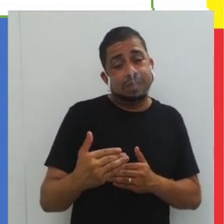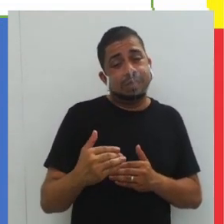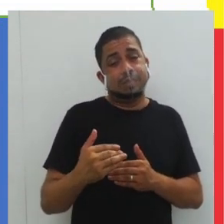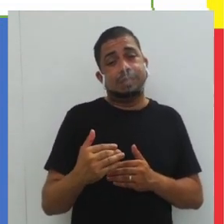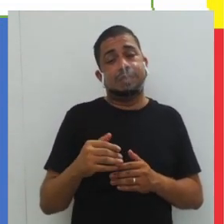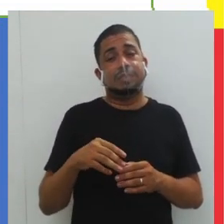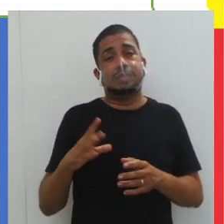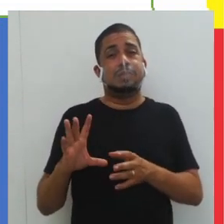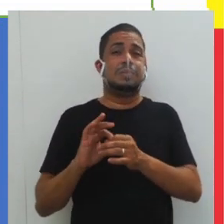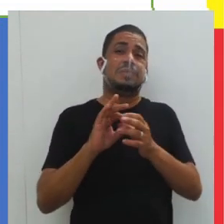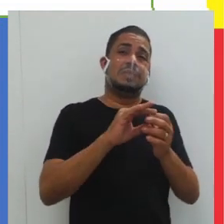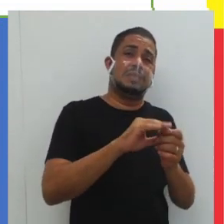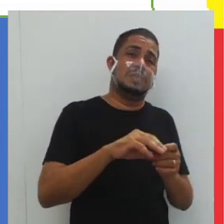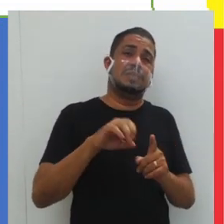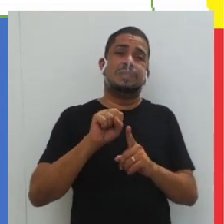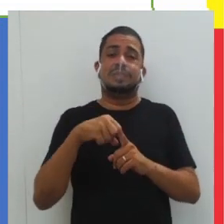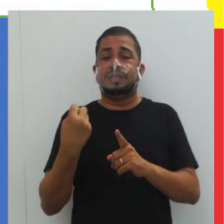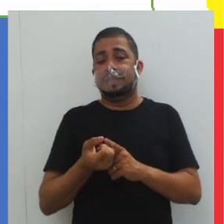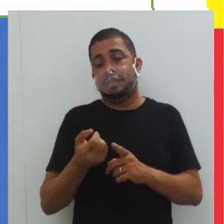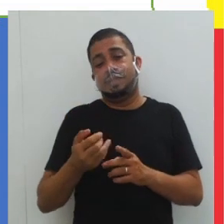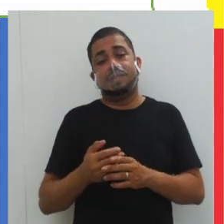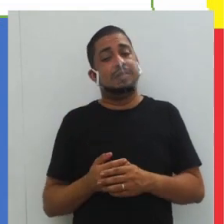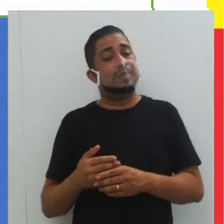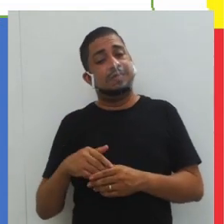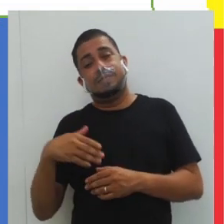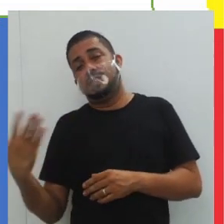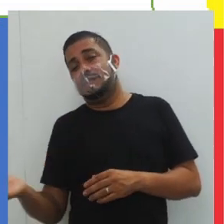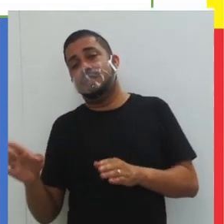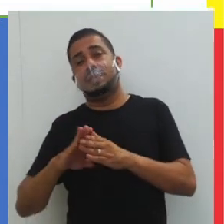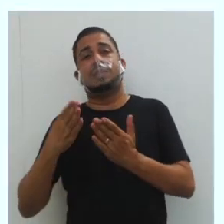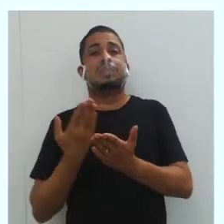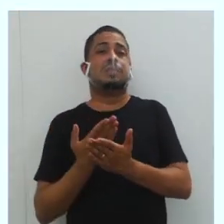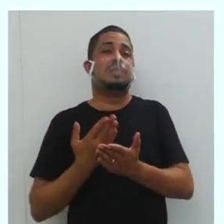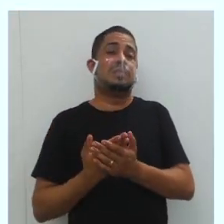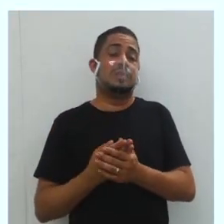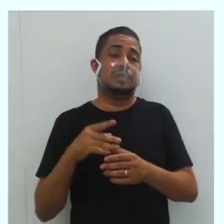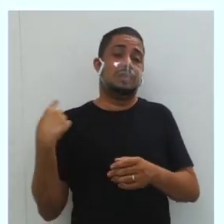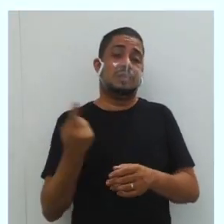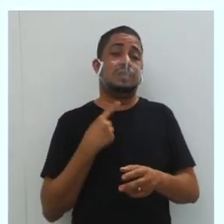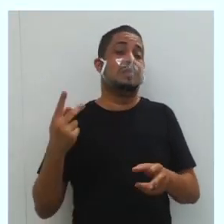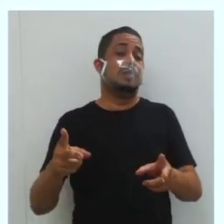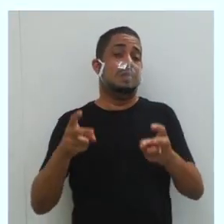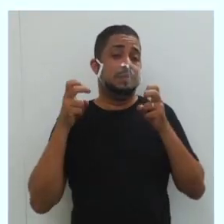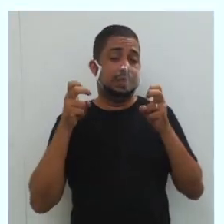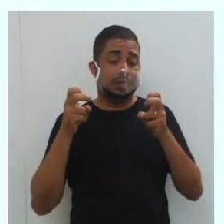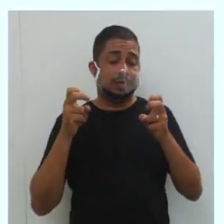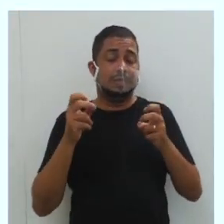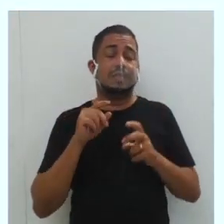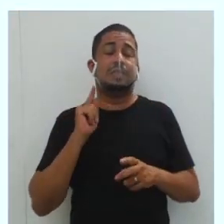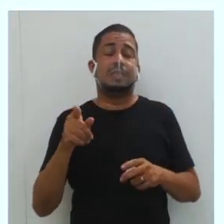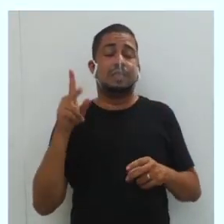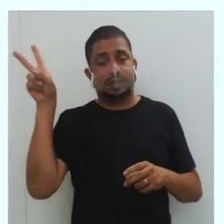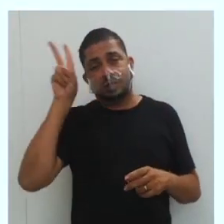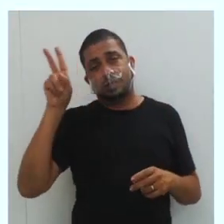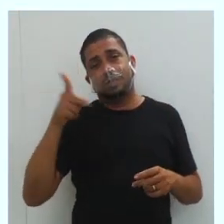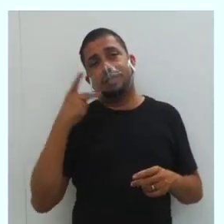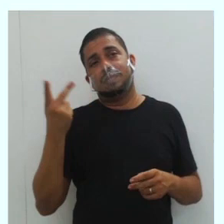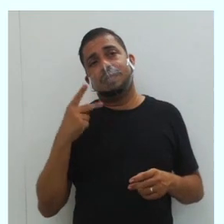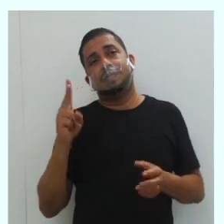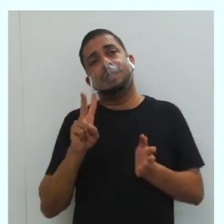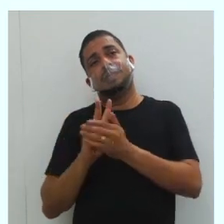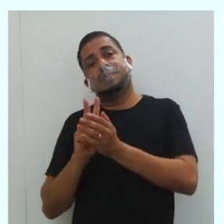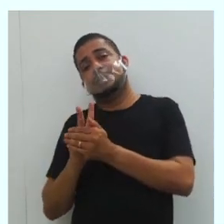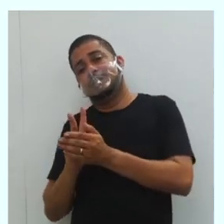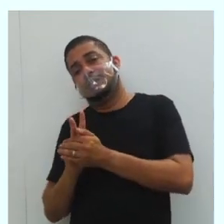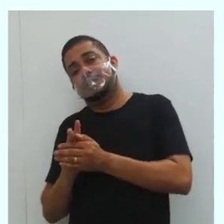contexto social e fora da escola. Então, nós observamos que esta lei aí, especificamente, ela vai falar de quê? Da